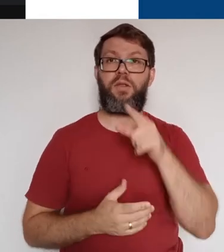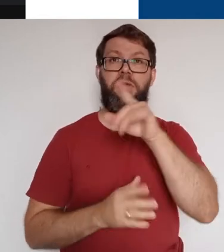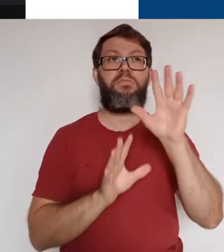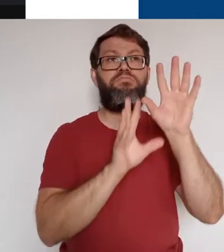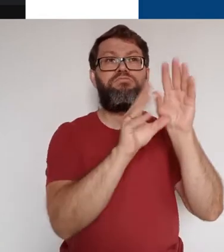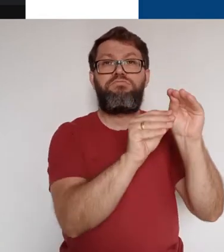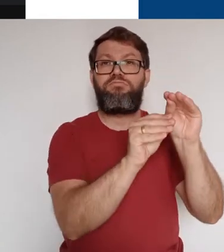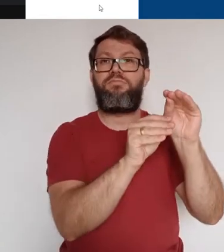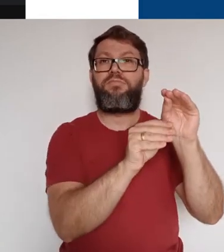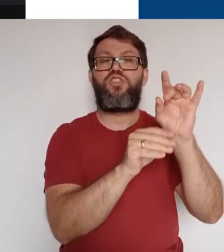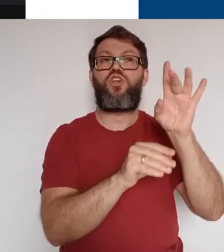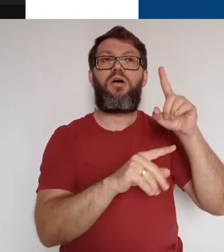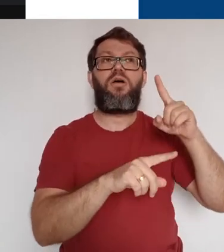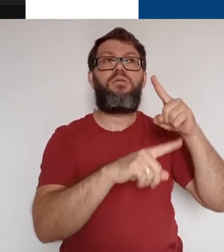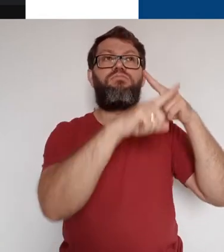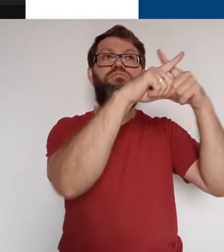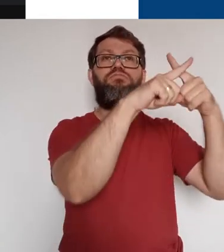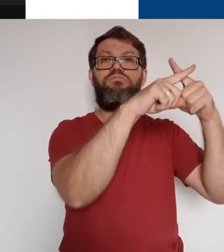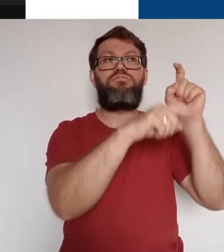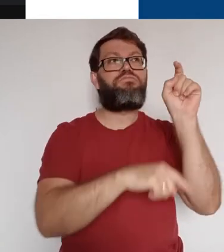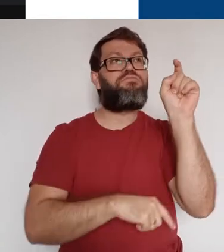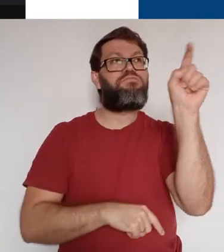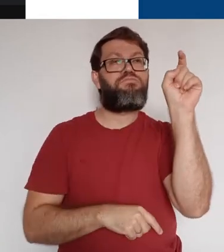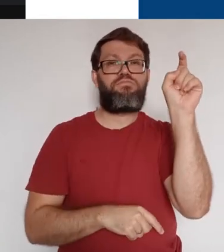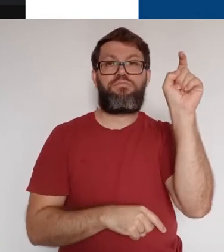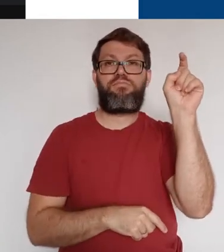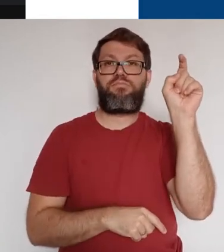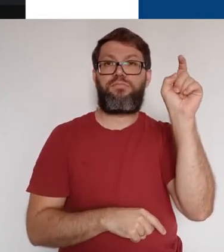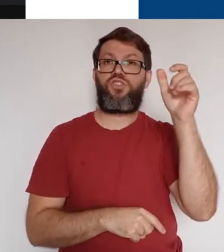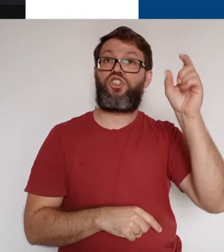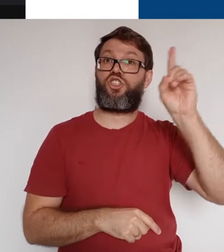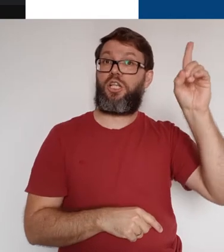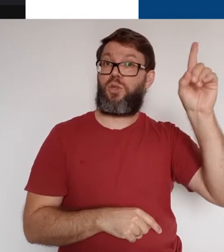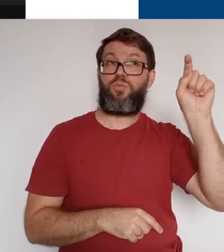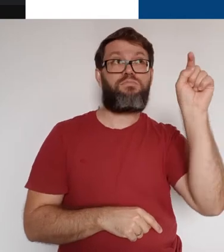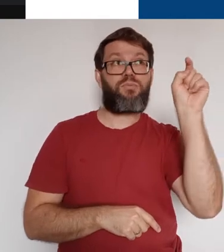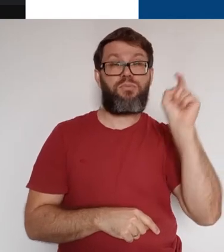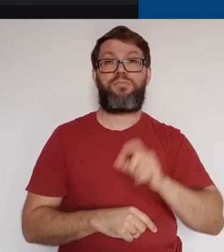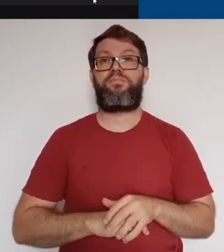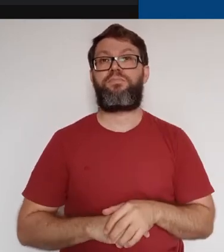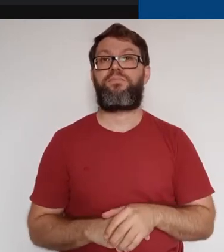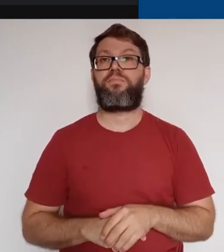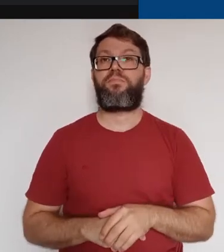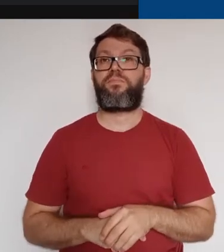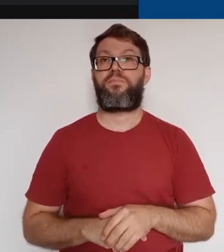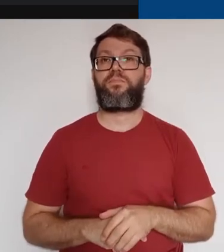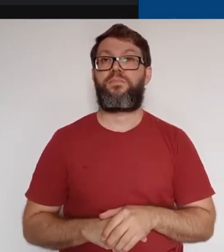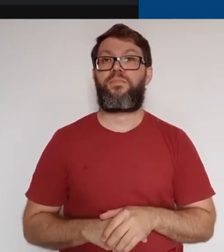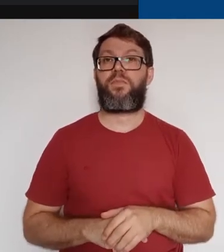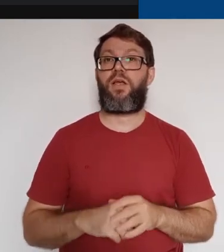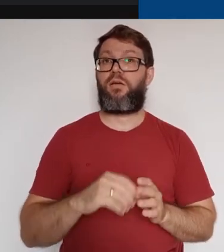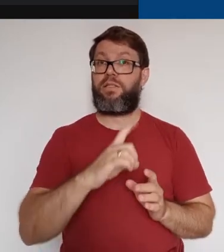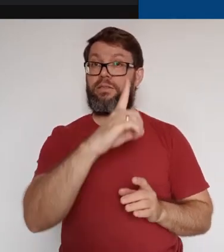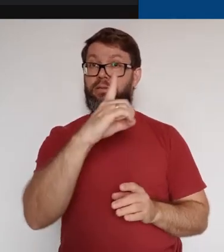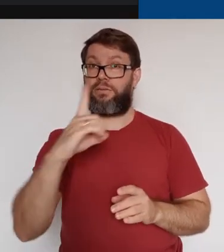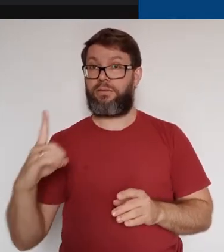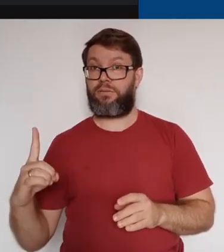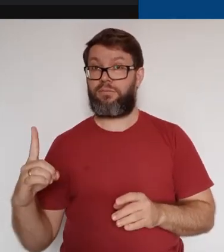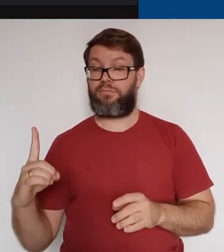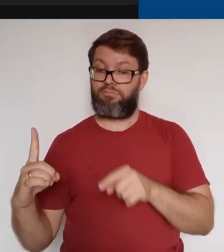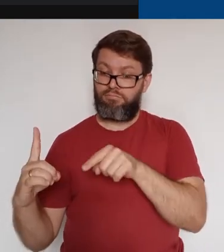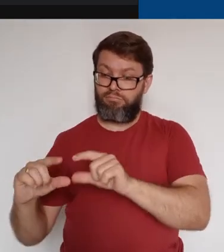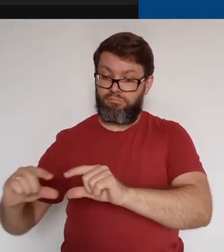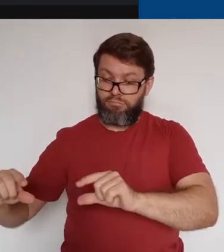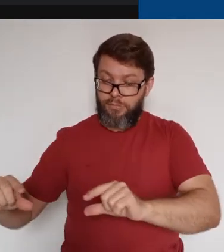Para fechar essa aba, clicamos no ícone de X no canto superior direito. No canto inferior esquerdo,